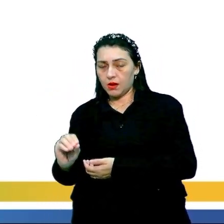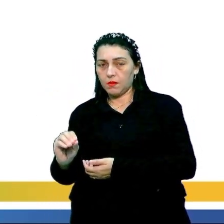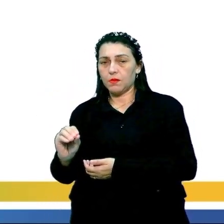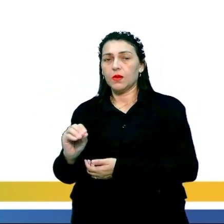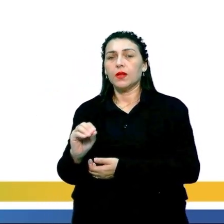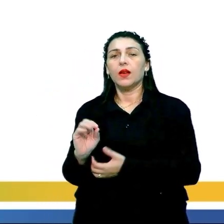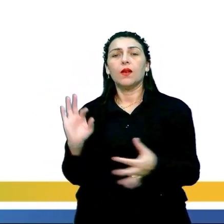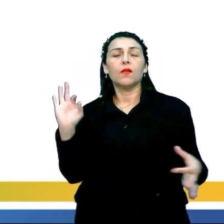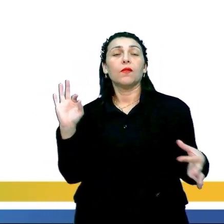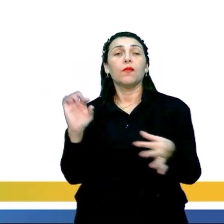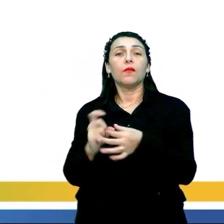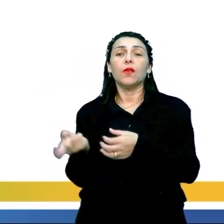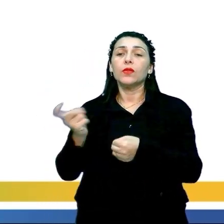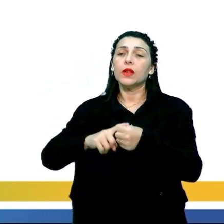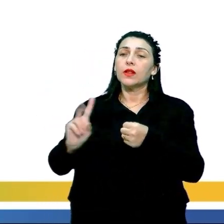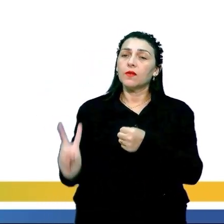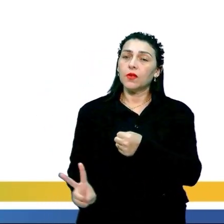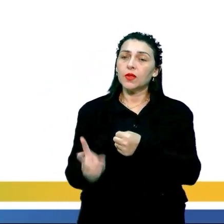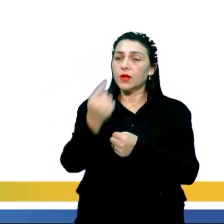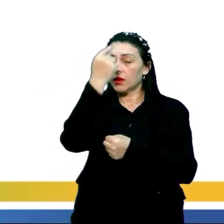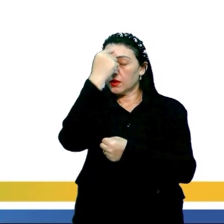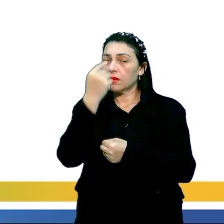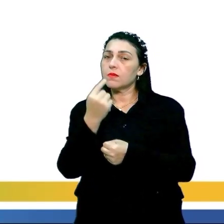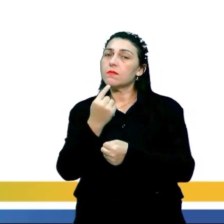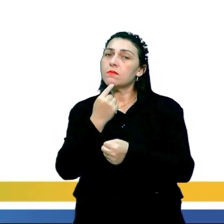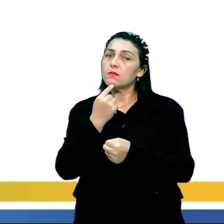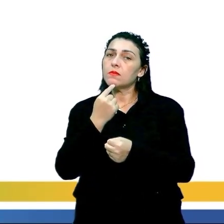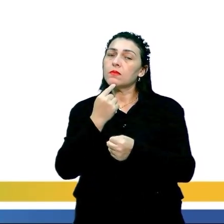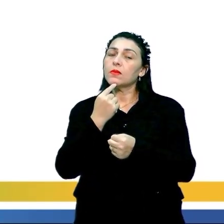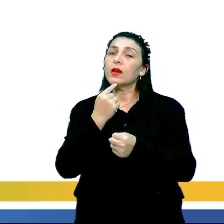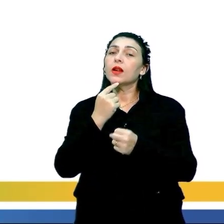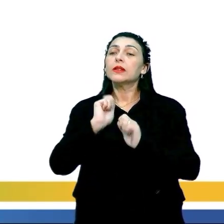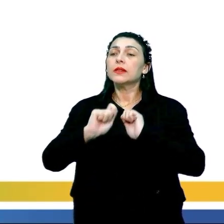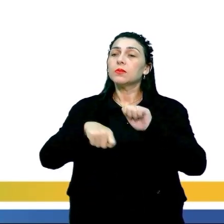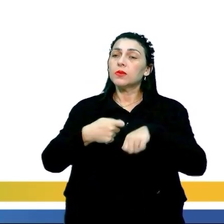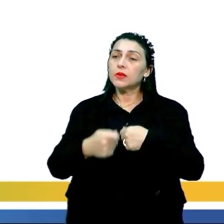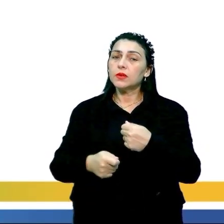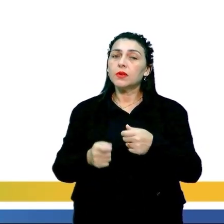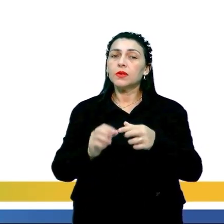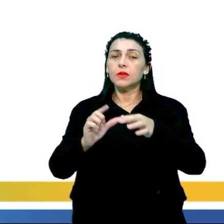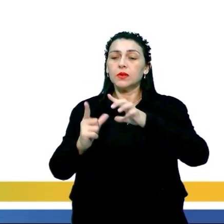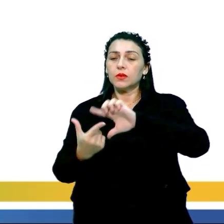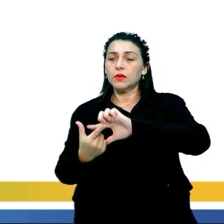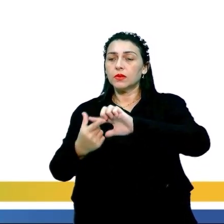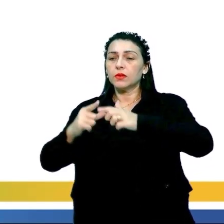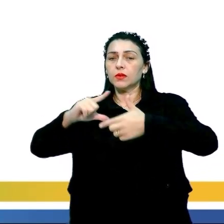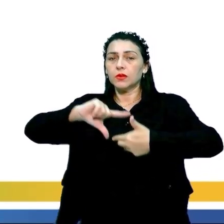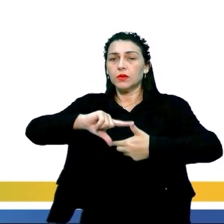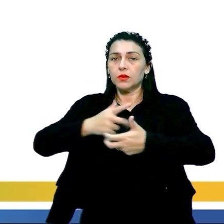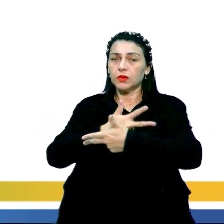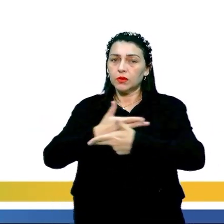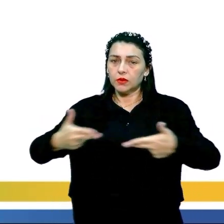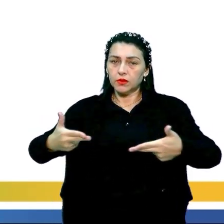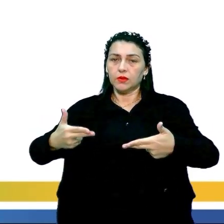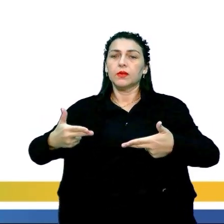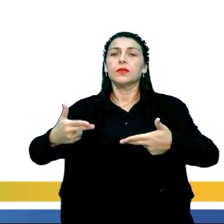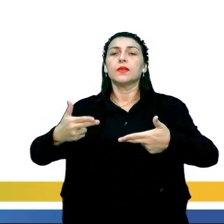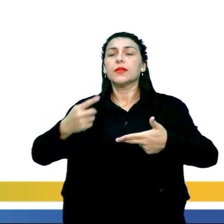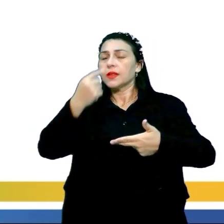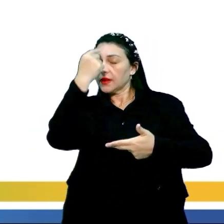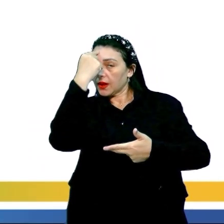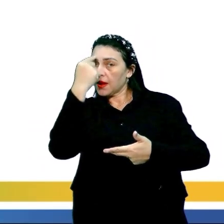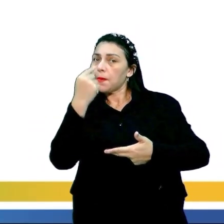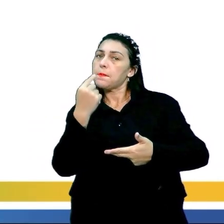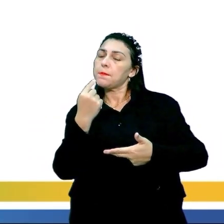uma corrente voltada à valorização de imagens simbolizadas a partir de formas geométricas, imagens fragmentadas.